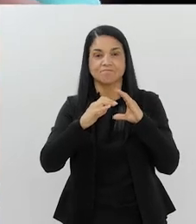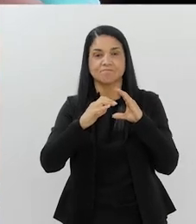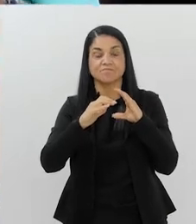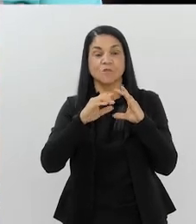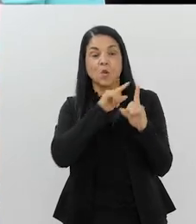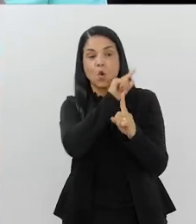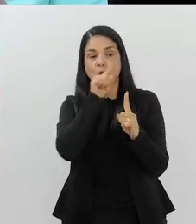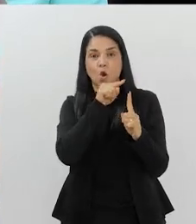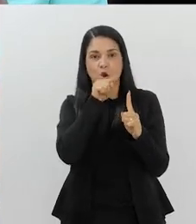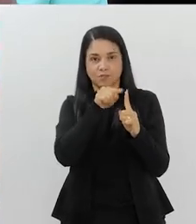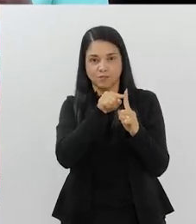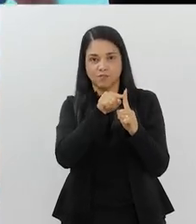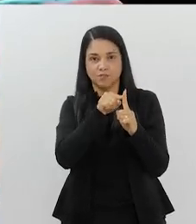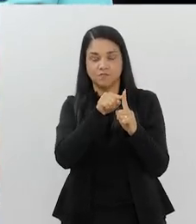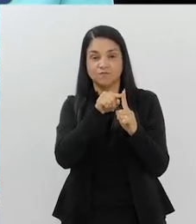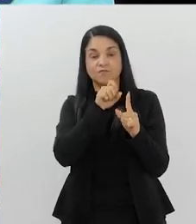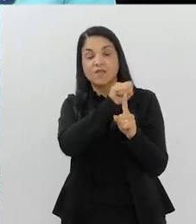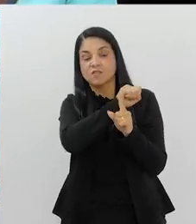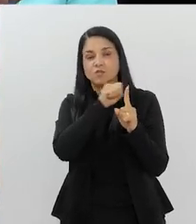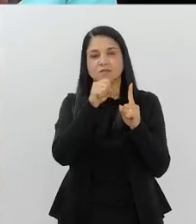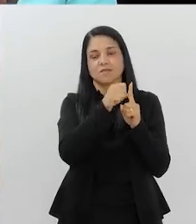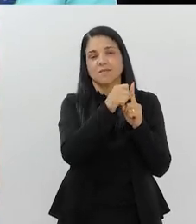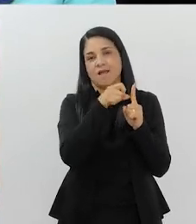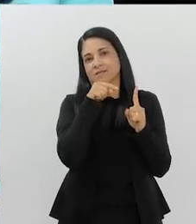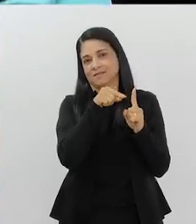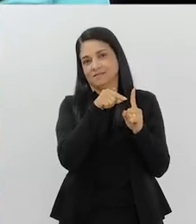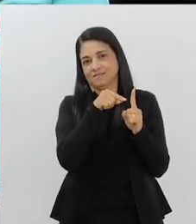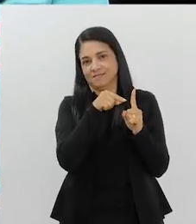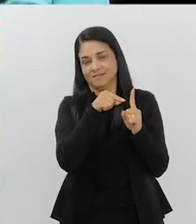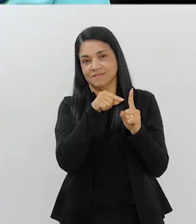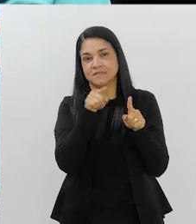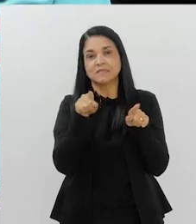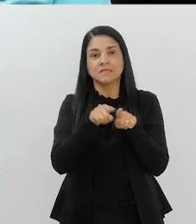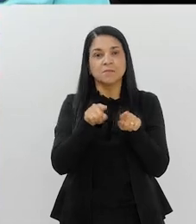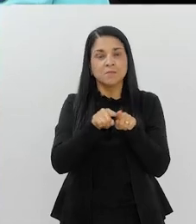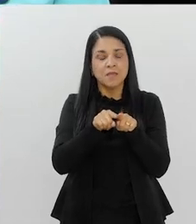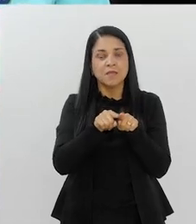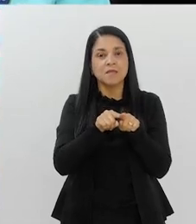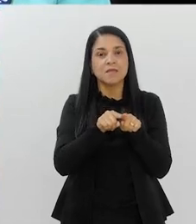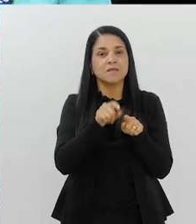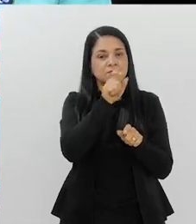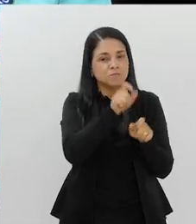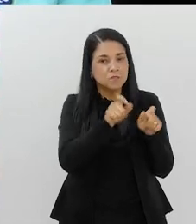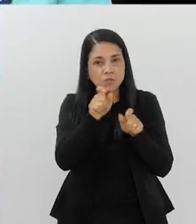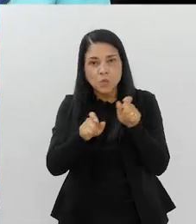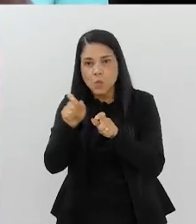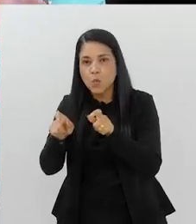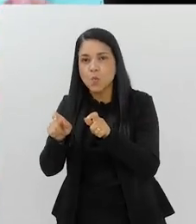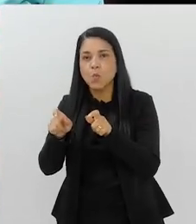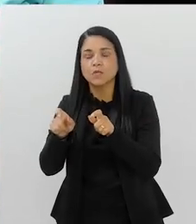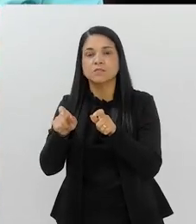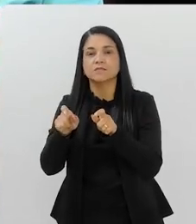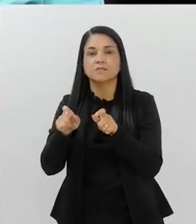atingir não somente a sociedade, o coração e a cabeça das pessoas, mas também das pessoas com